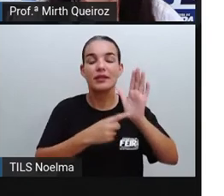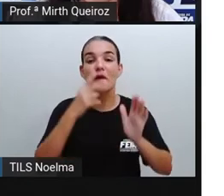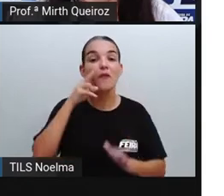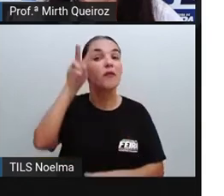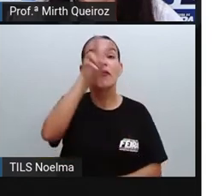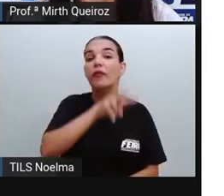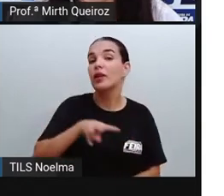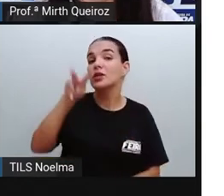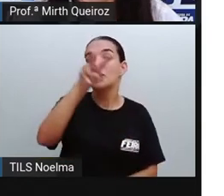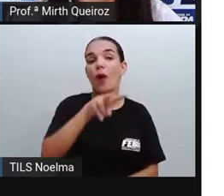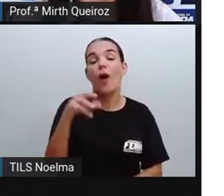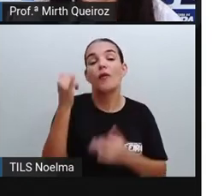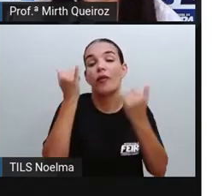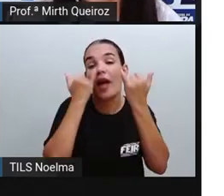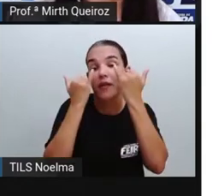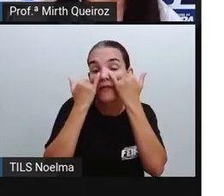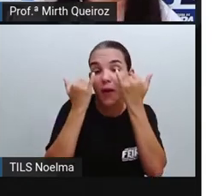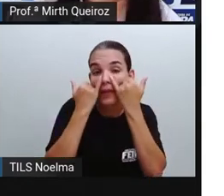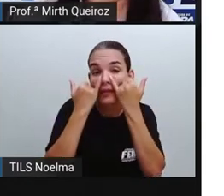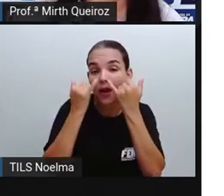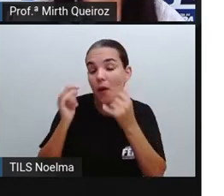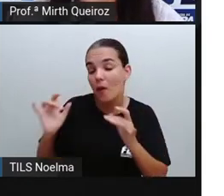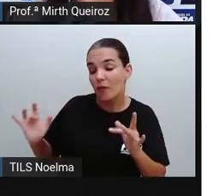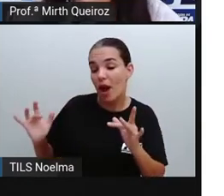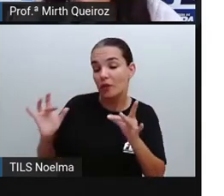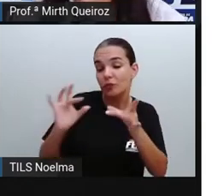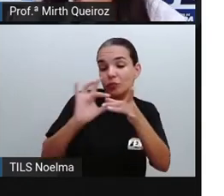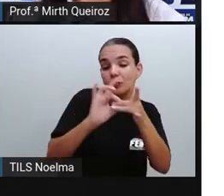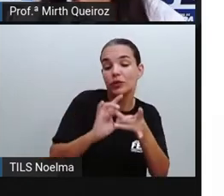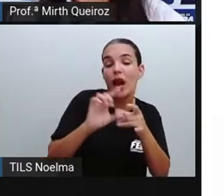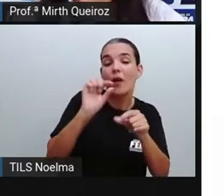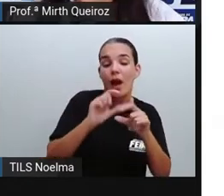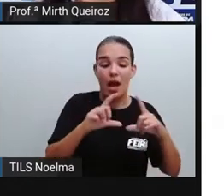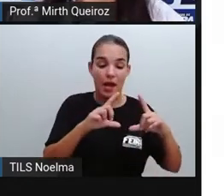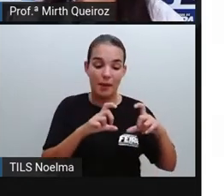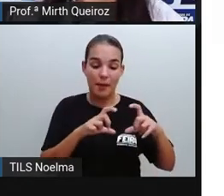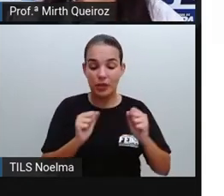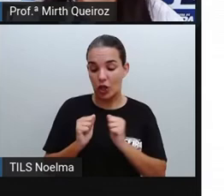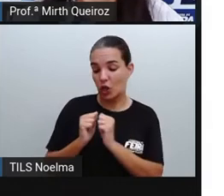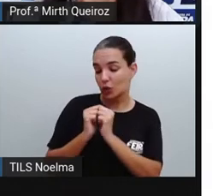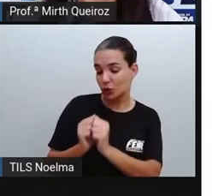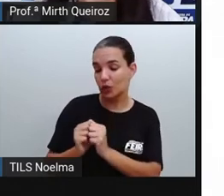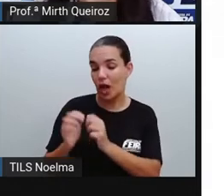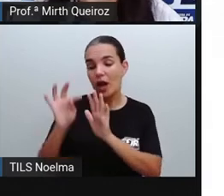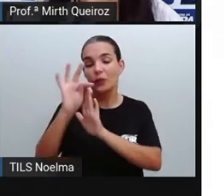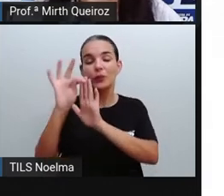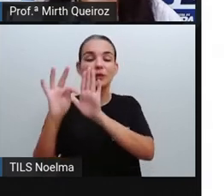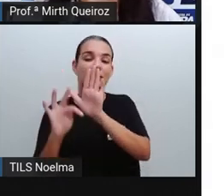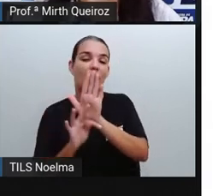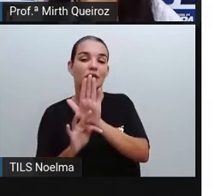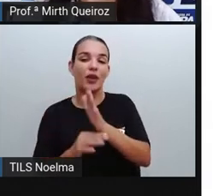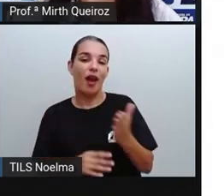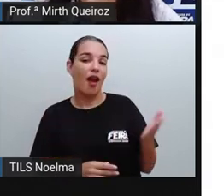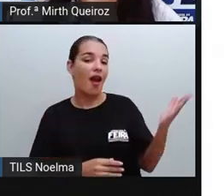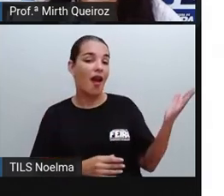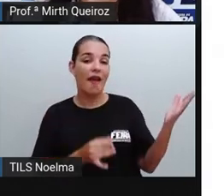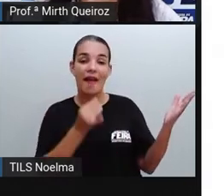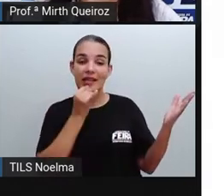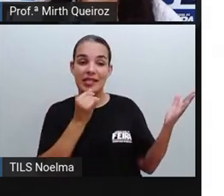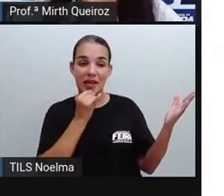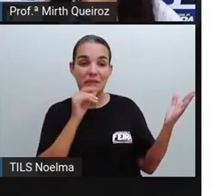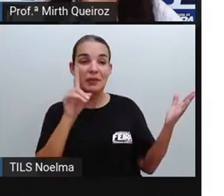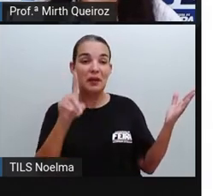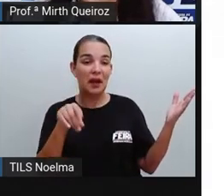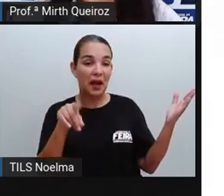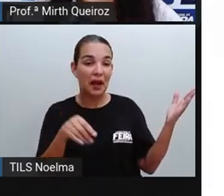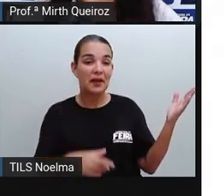que vai unir o quê? Imagens mais textos, certo? Aqui, por exemplo, a gente tem um infográfico,